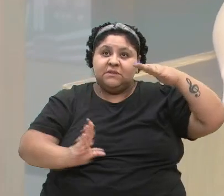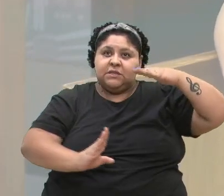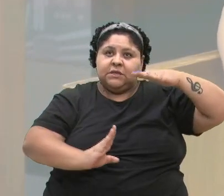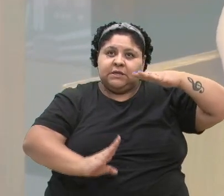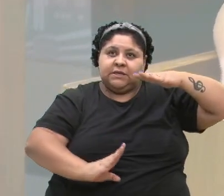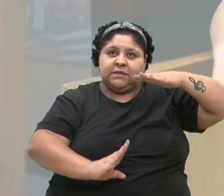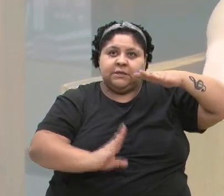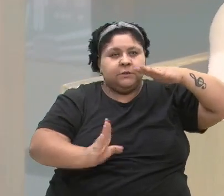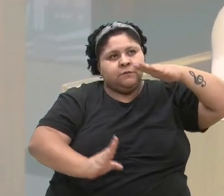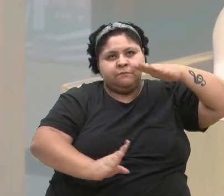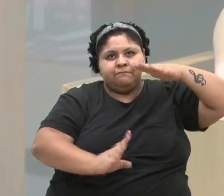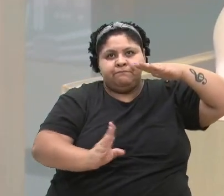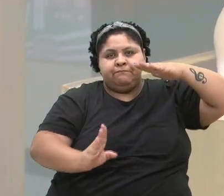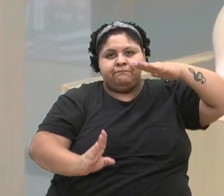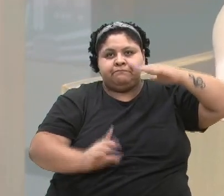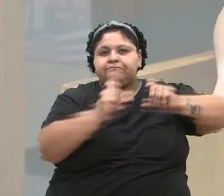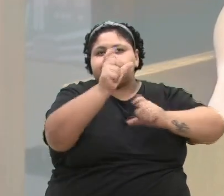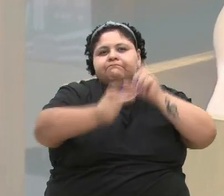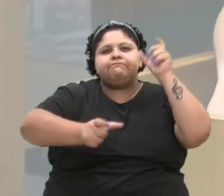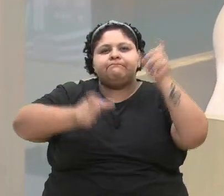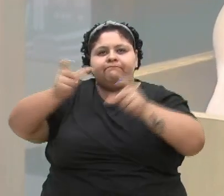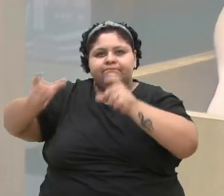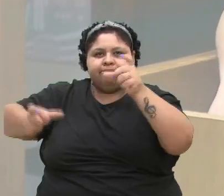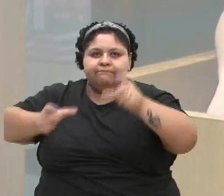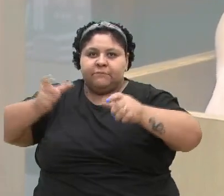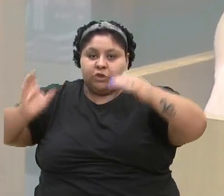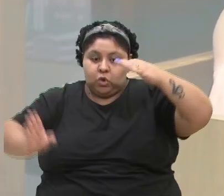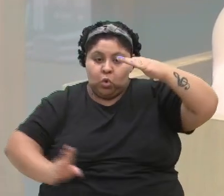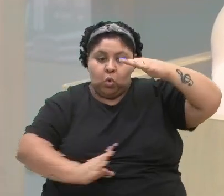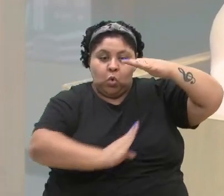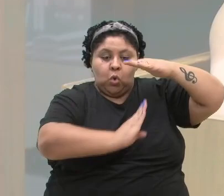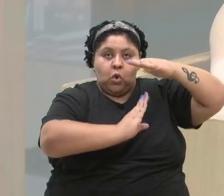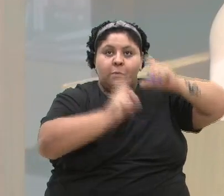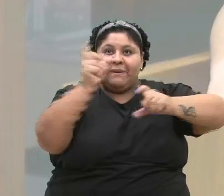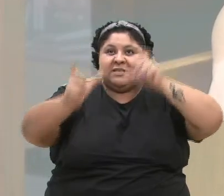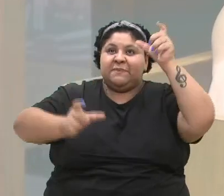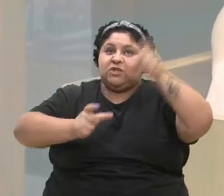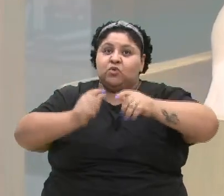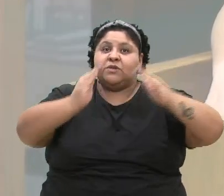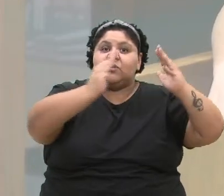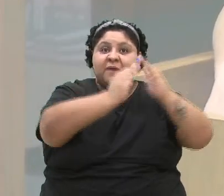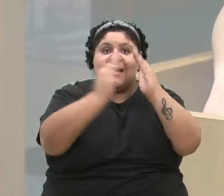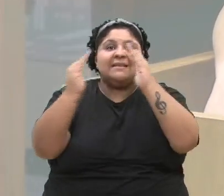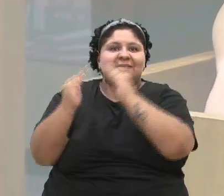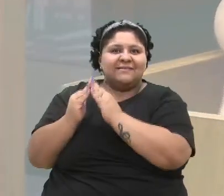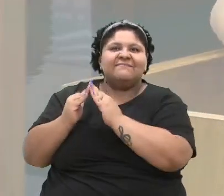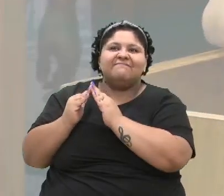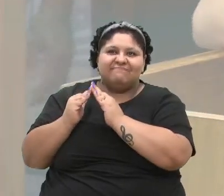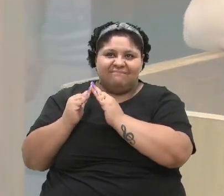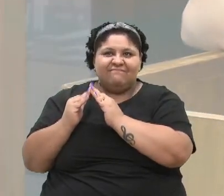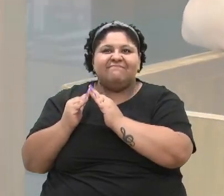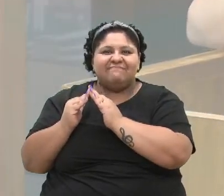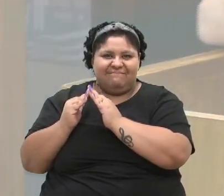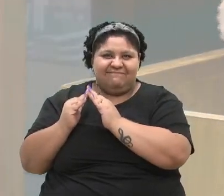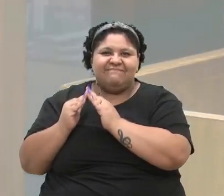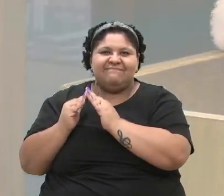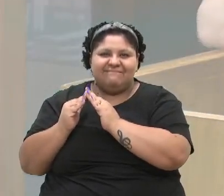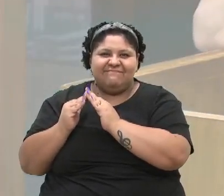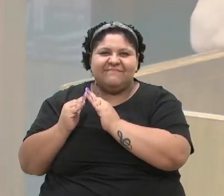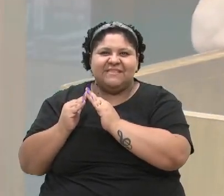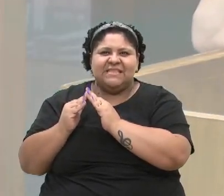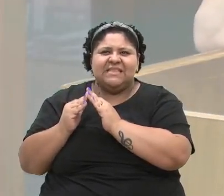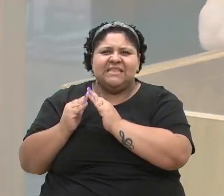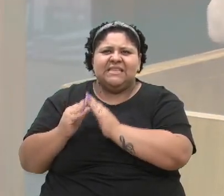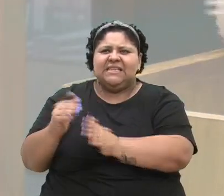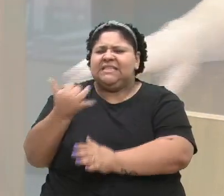pessoas com teto, mais pessoas sem teto do que teto com pessoas. Me fugiu aqui